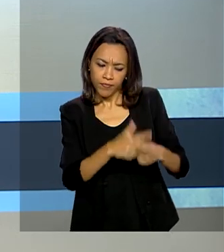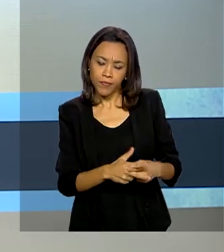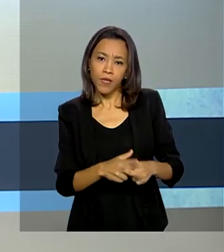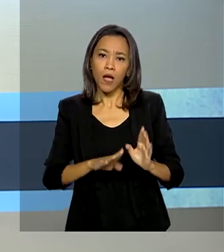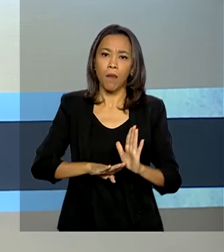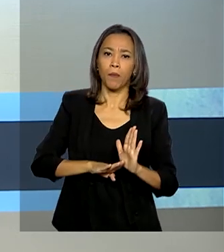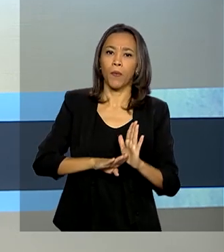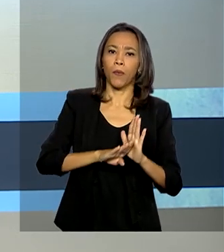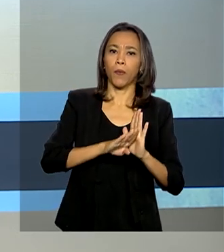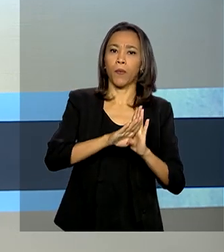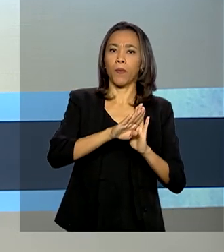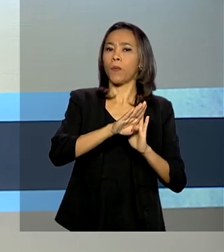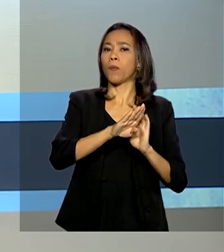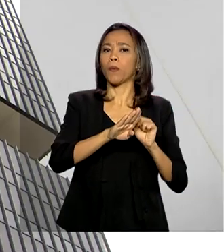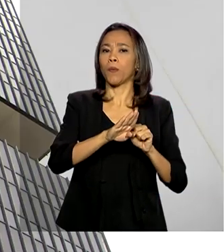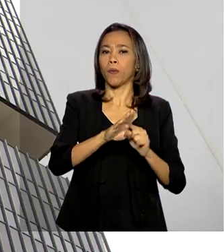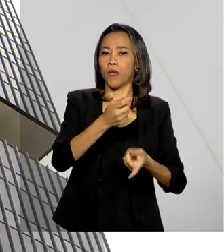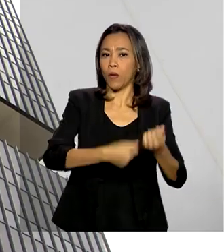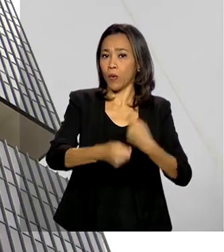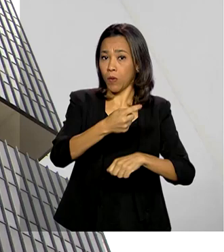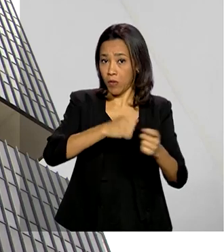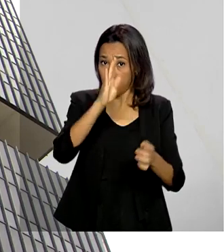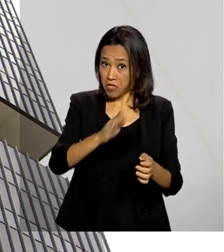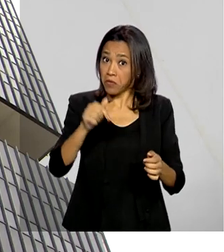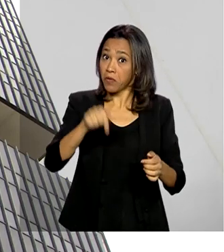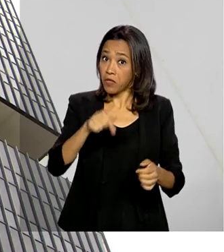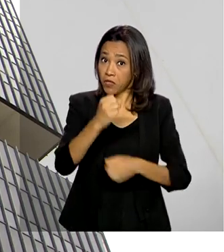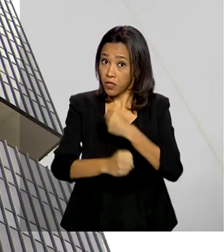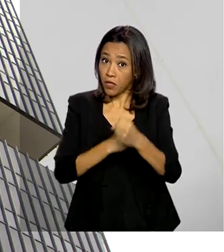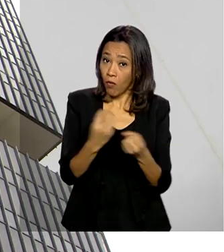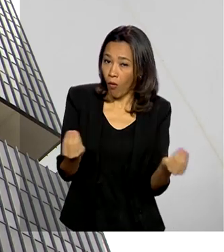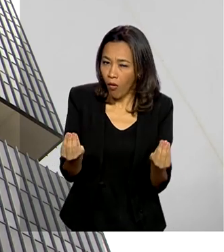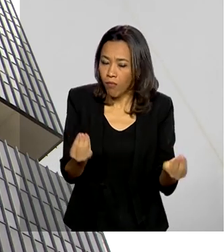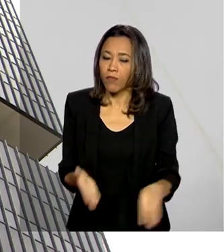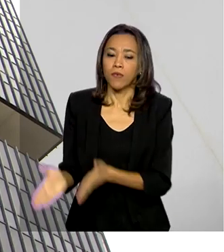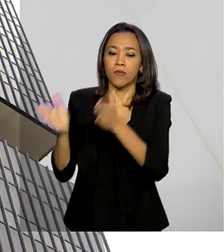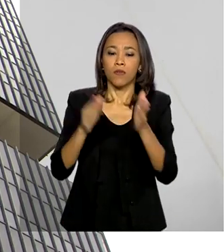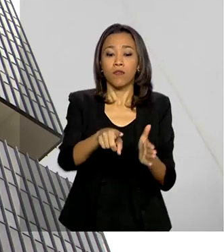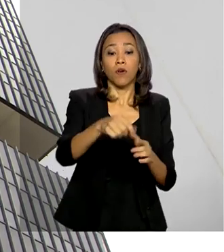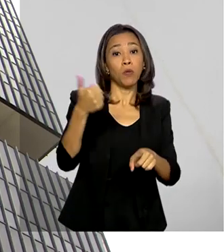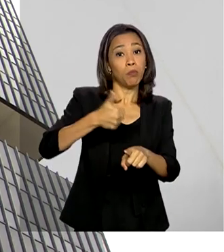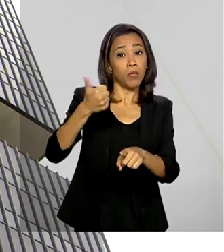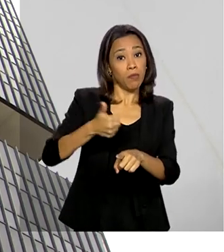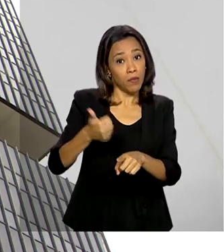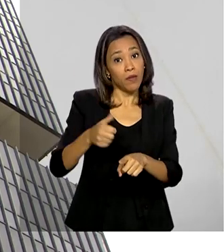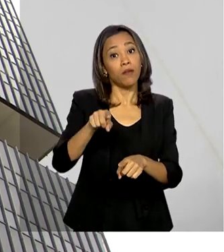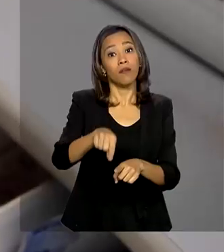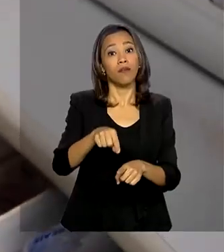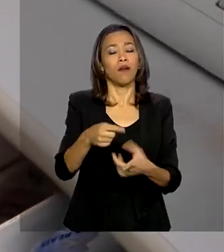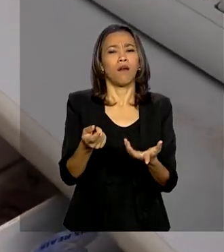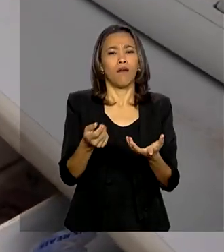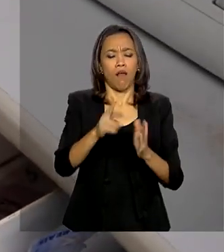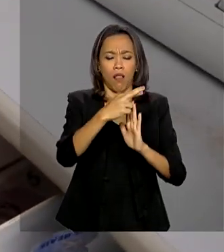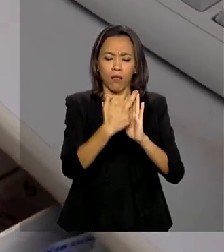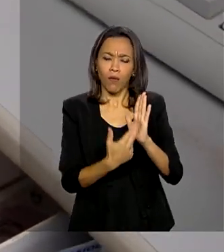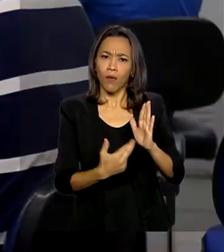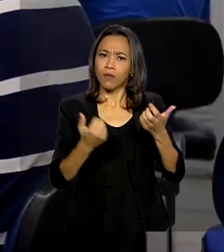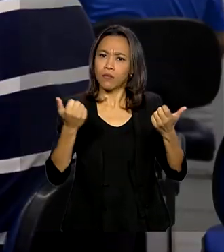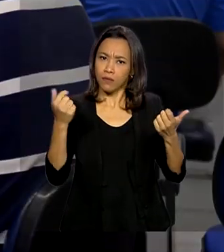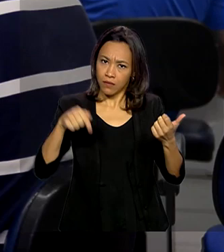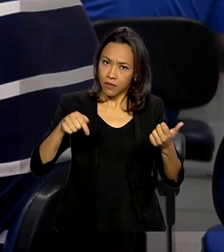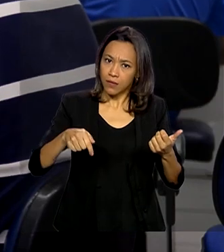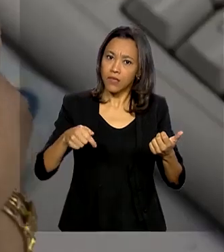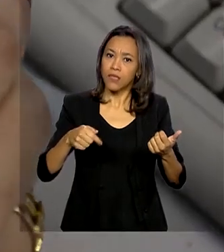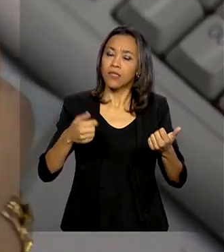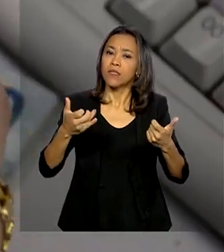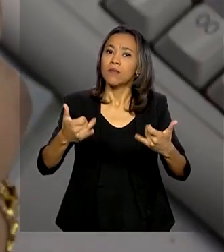brasileira neste ano. Foi o primeiro relatório trimestral do Banco Central neste ano. A nova projeção